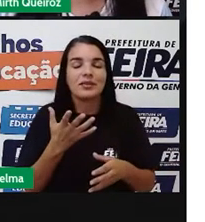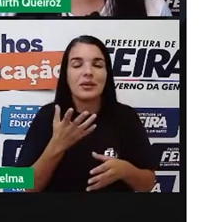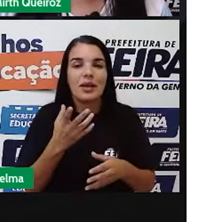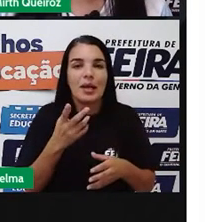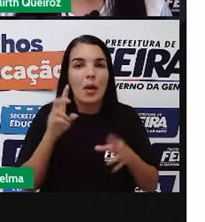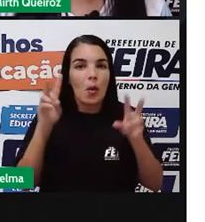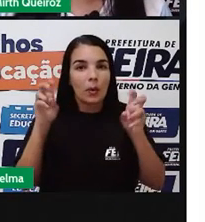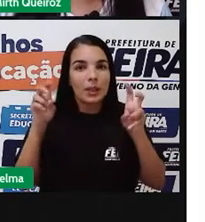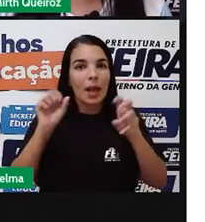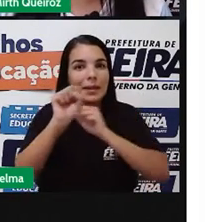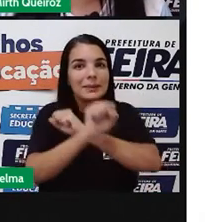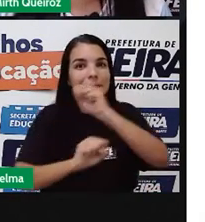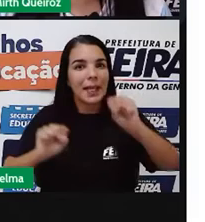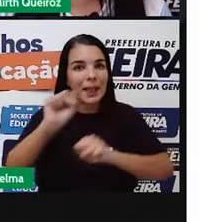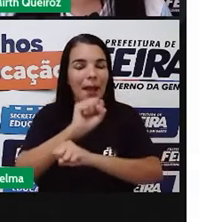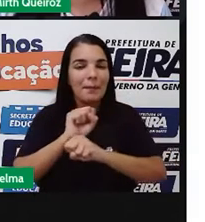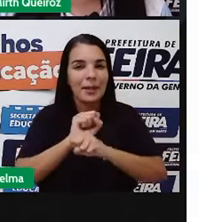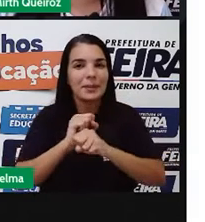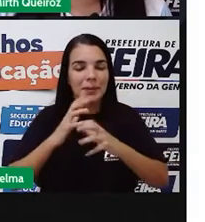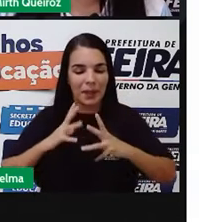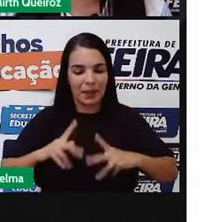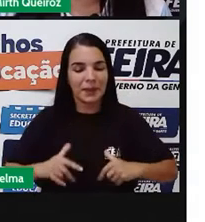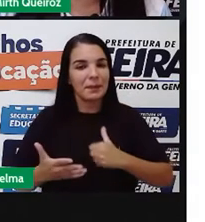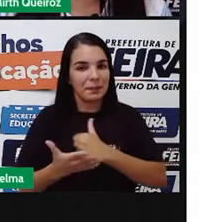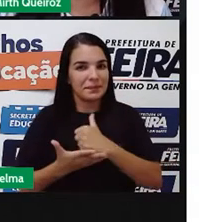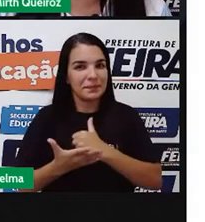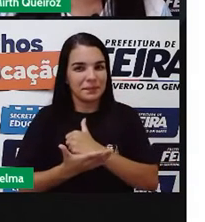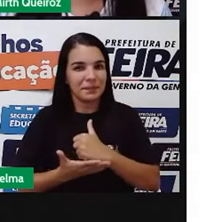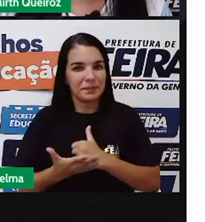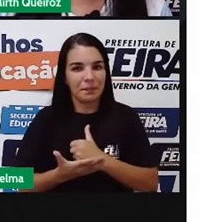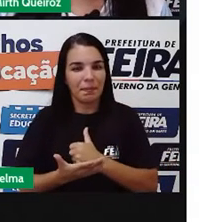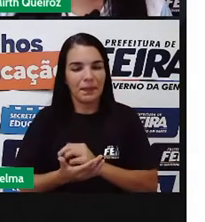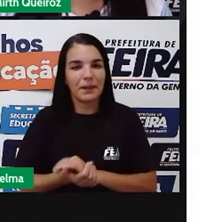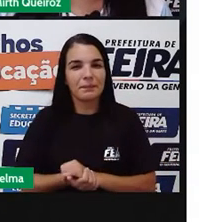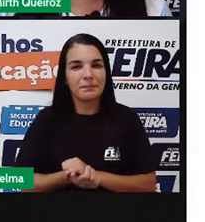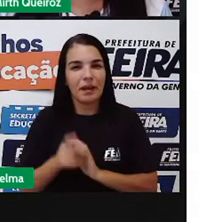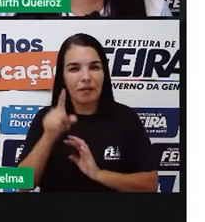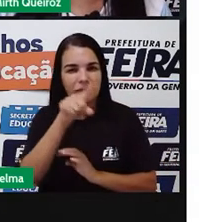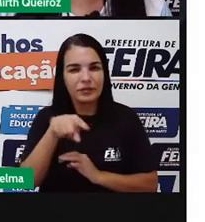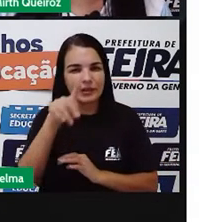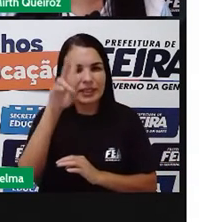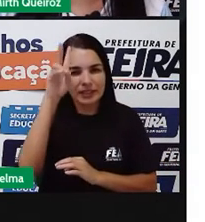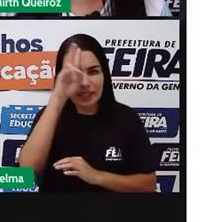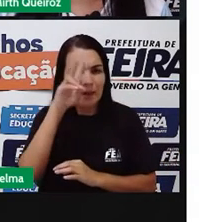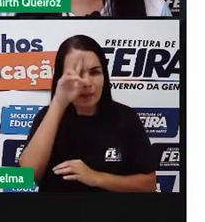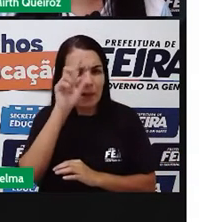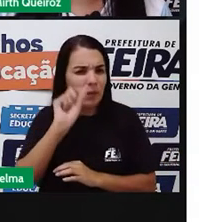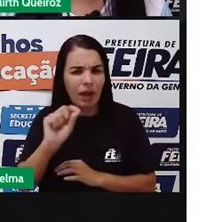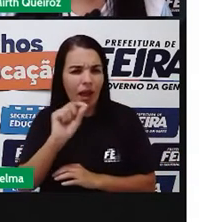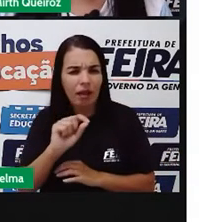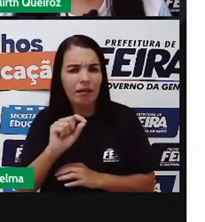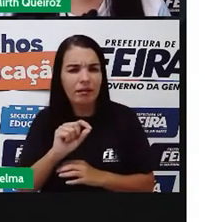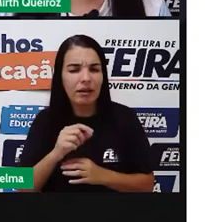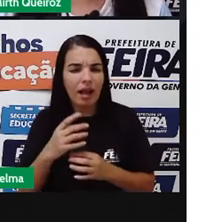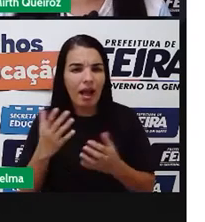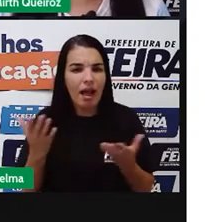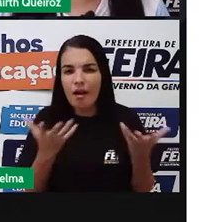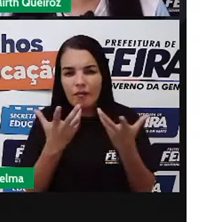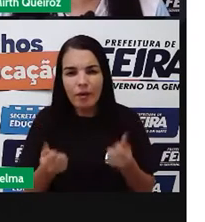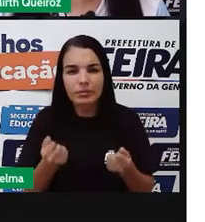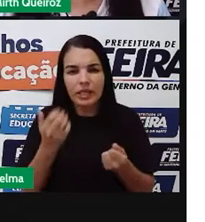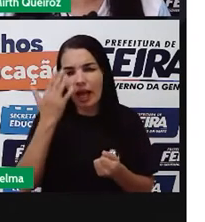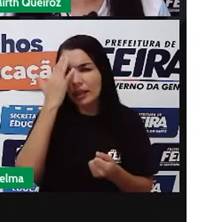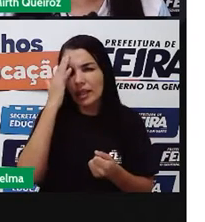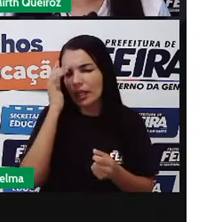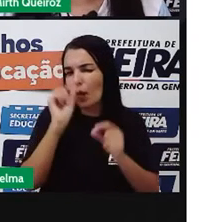sobre essa questão de saneamento básico. Vocês lembram o que que é? Então, vamos entender